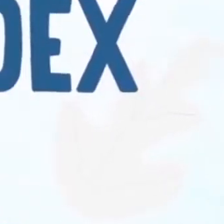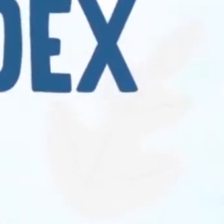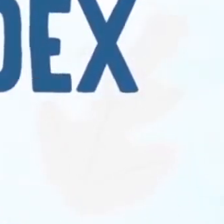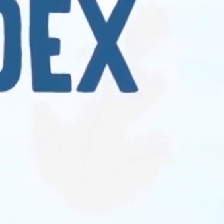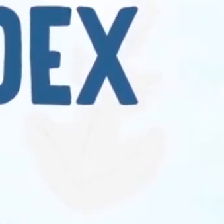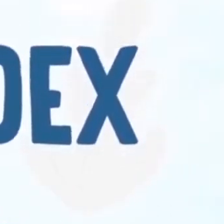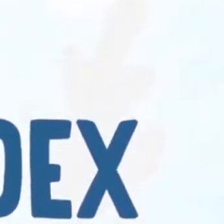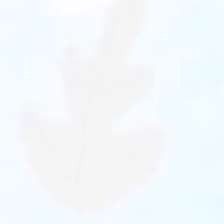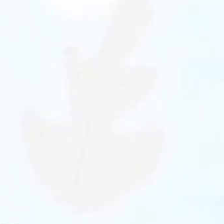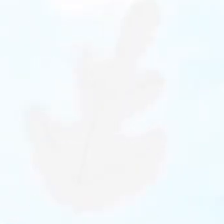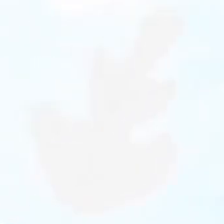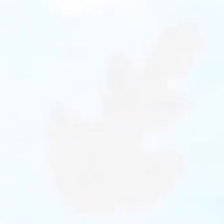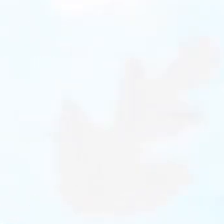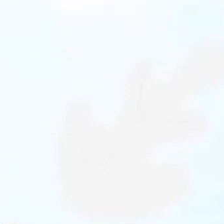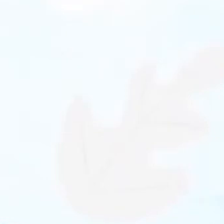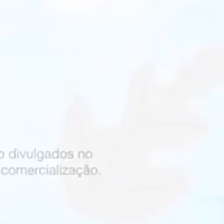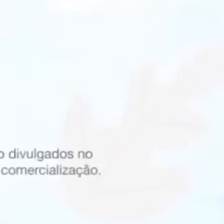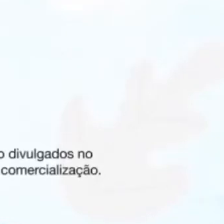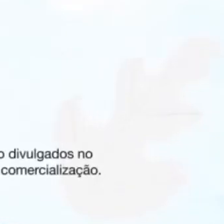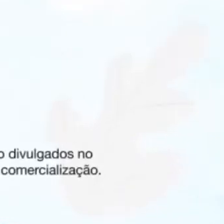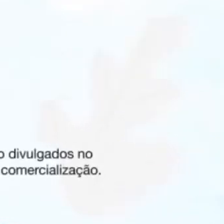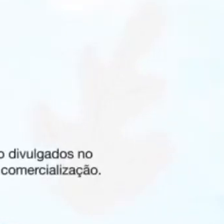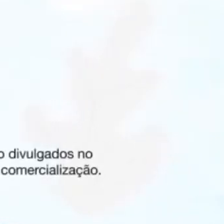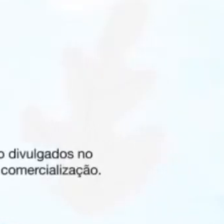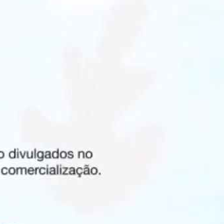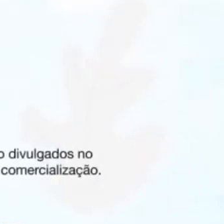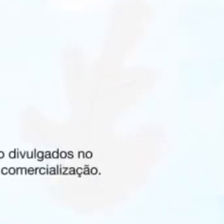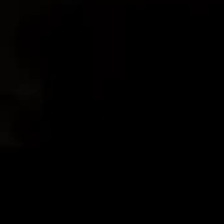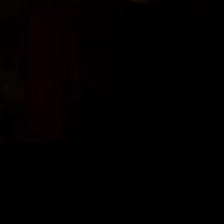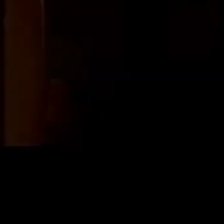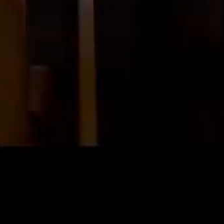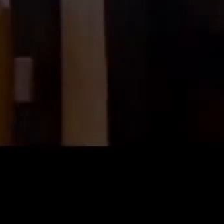GBUX. A proteção certa para a sua família.